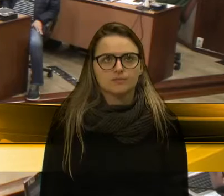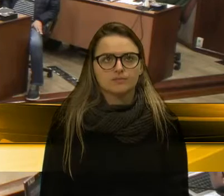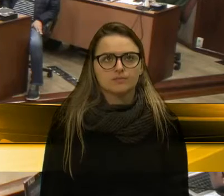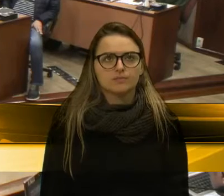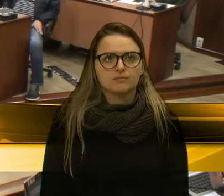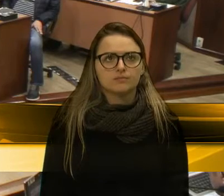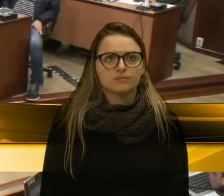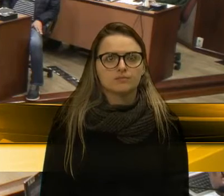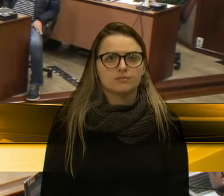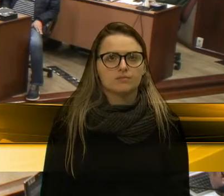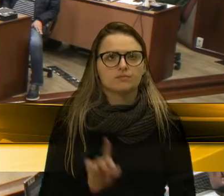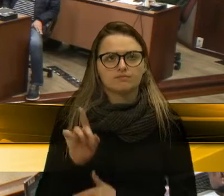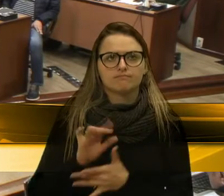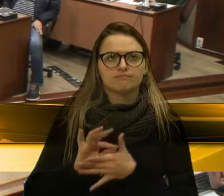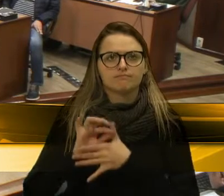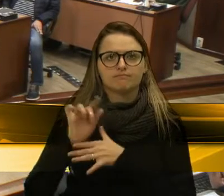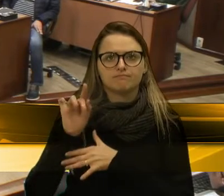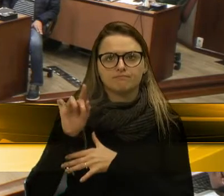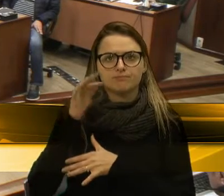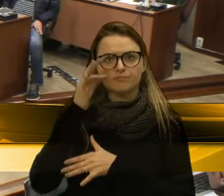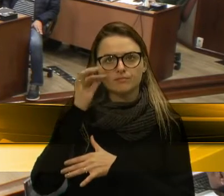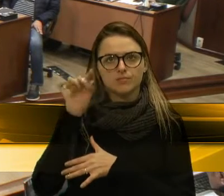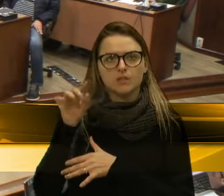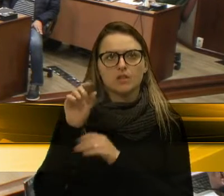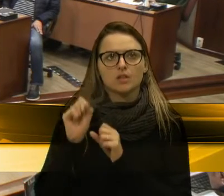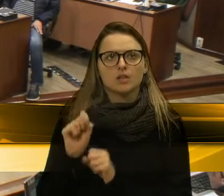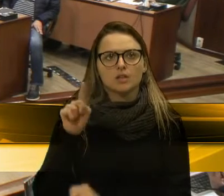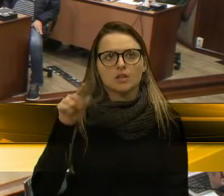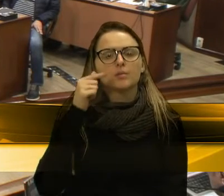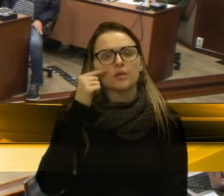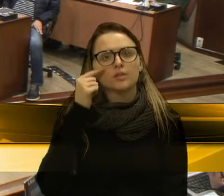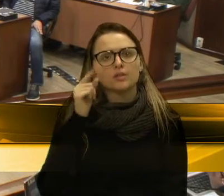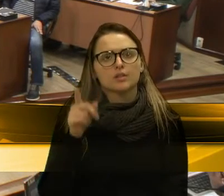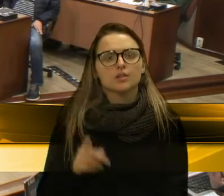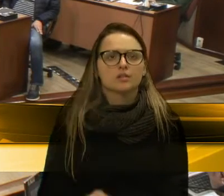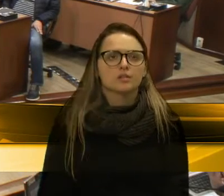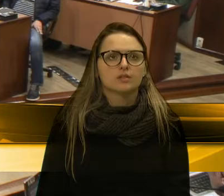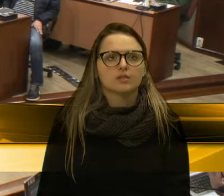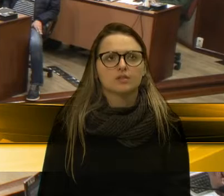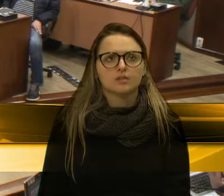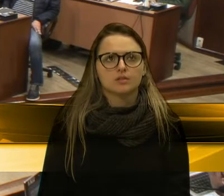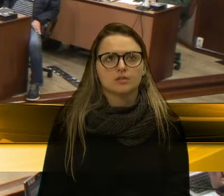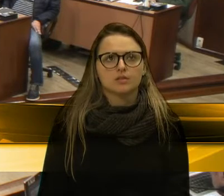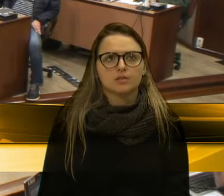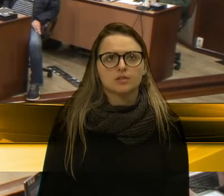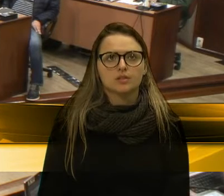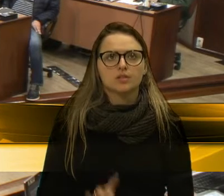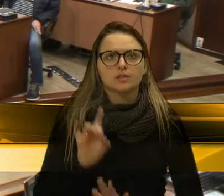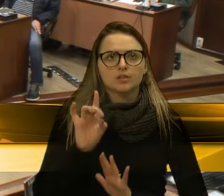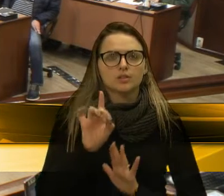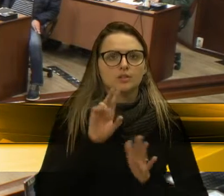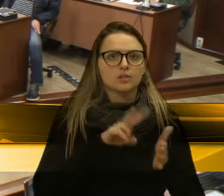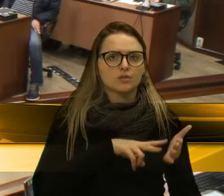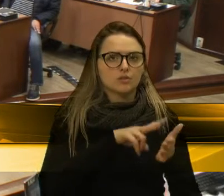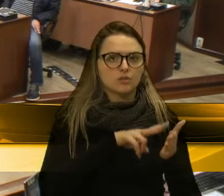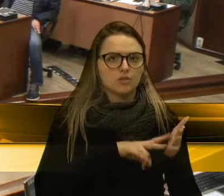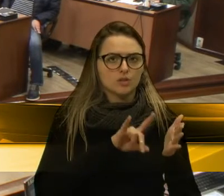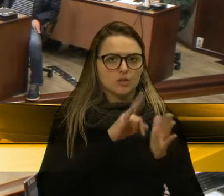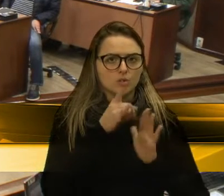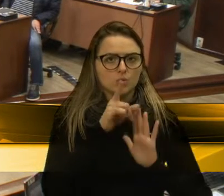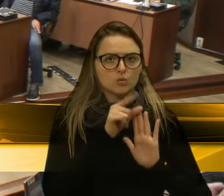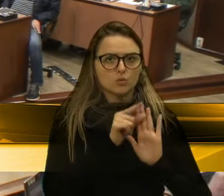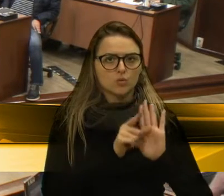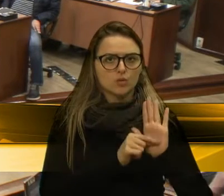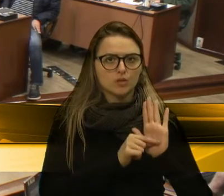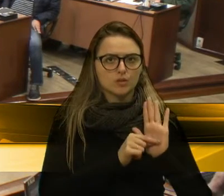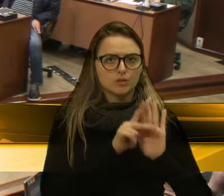Vereador Beltrão, me permite só um ganchinho? Eu faço questão, vereador Friça. Eu só vou ler o último artigo do nosso projeto de lei,